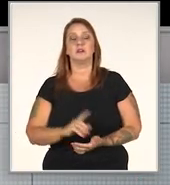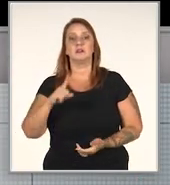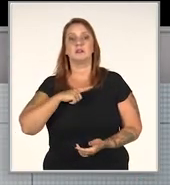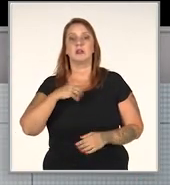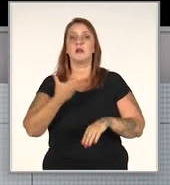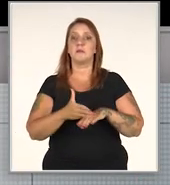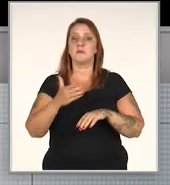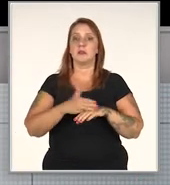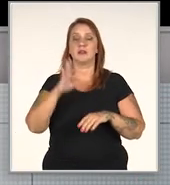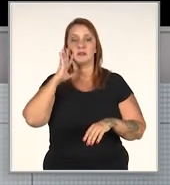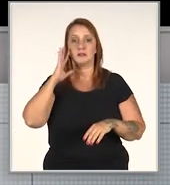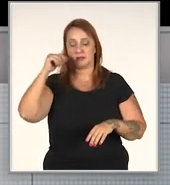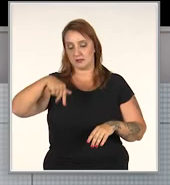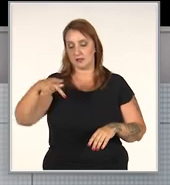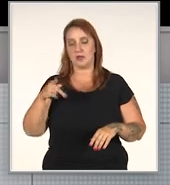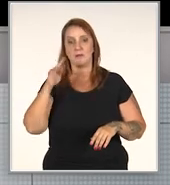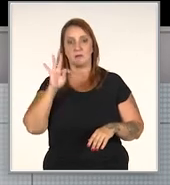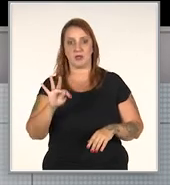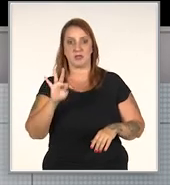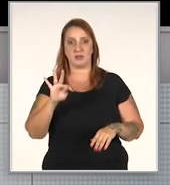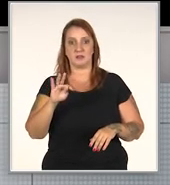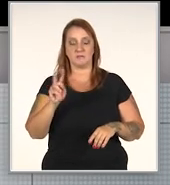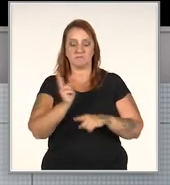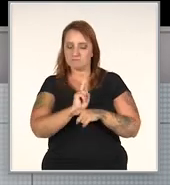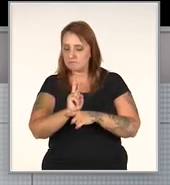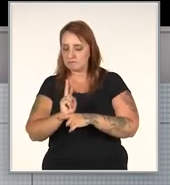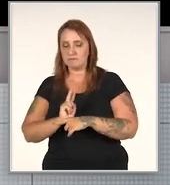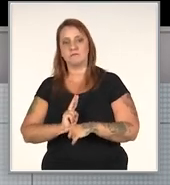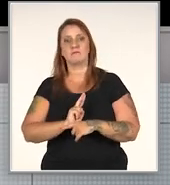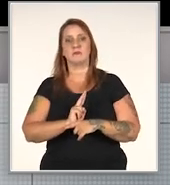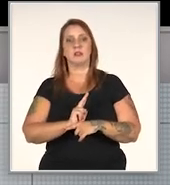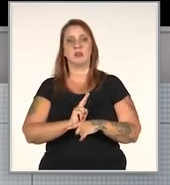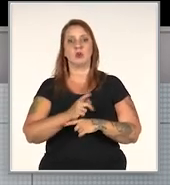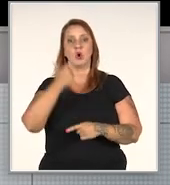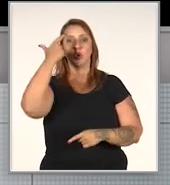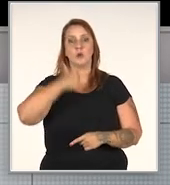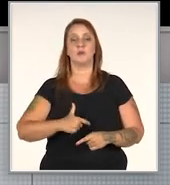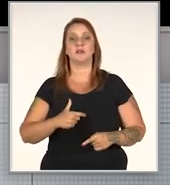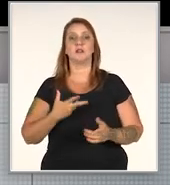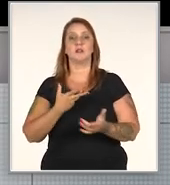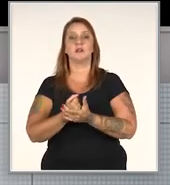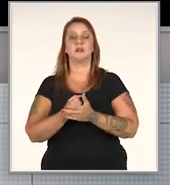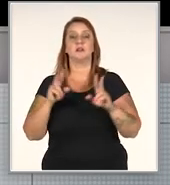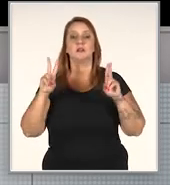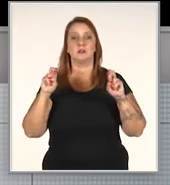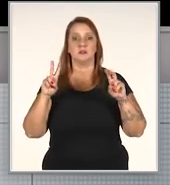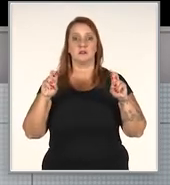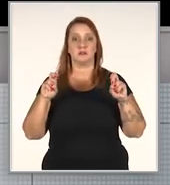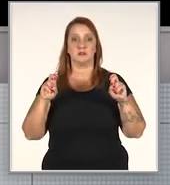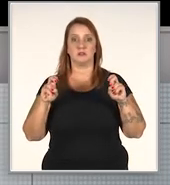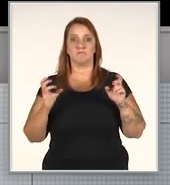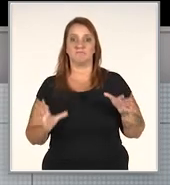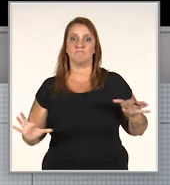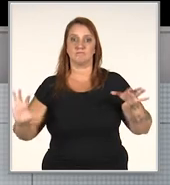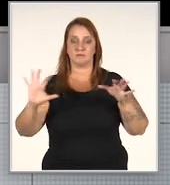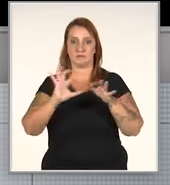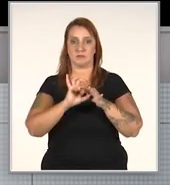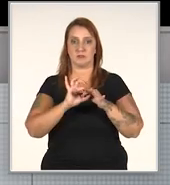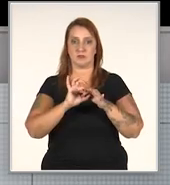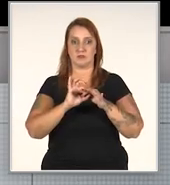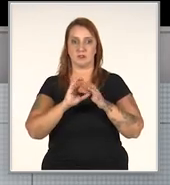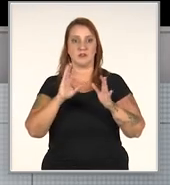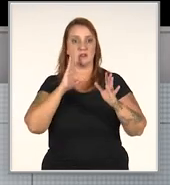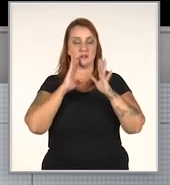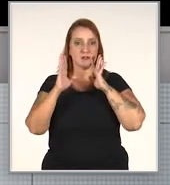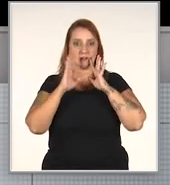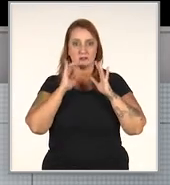Hoje, a gente tem uma prática muito bacana aqui na Pet Nativa, que é monitorar o comportamento do consumidor em relação ao engajamento das